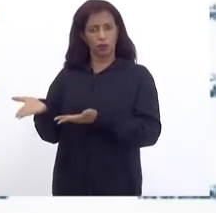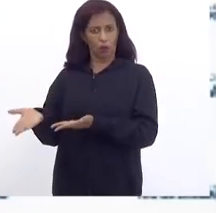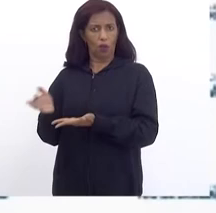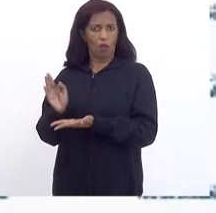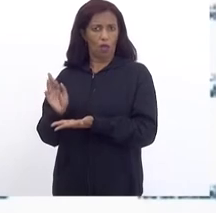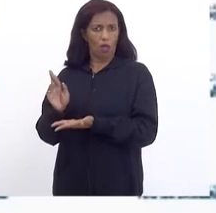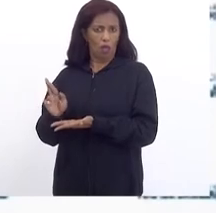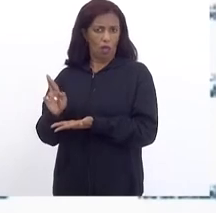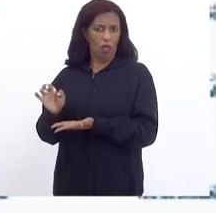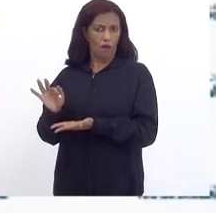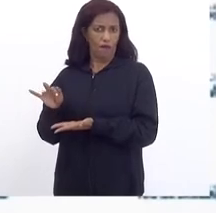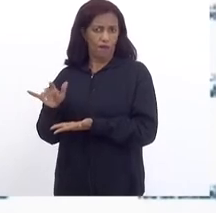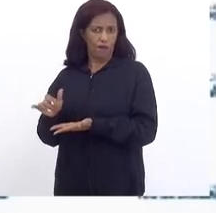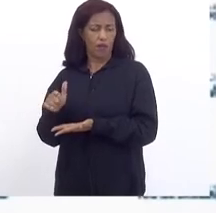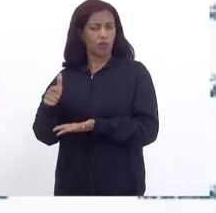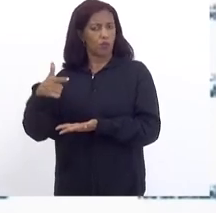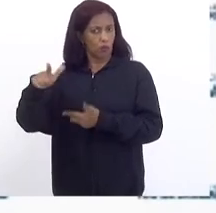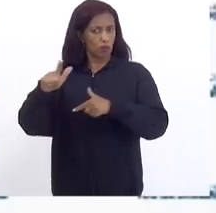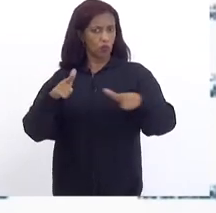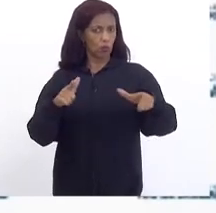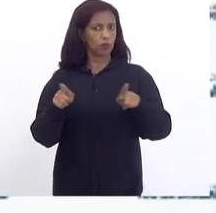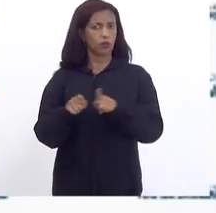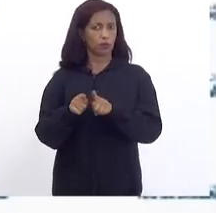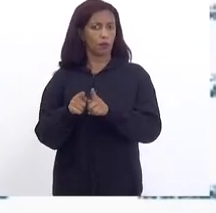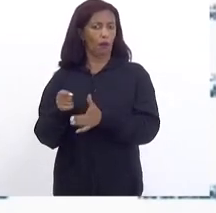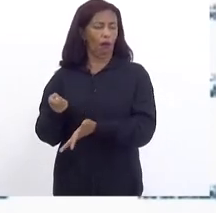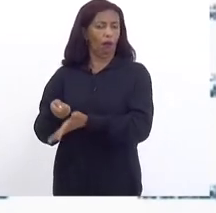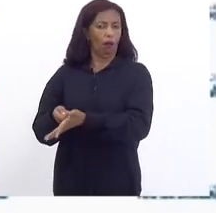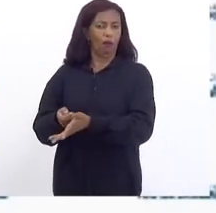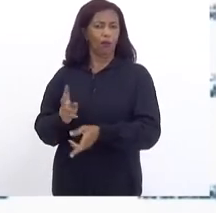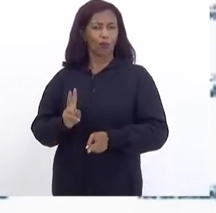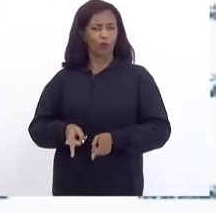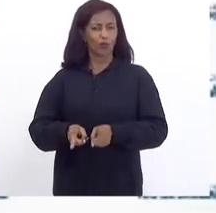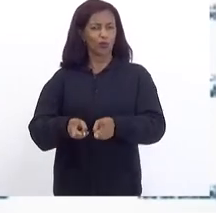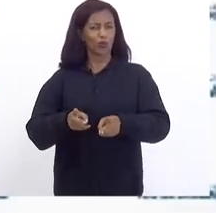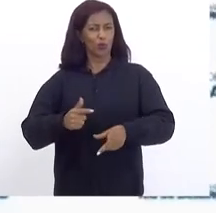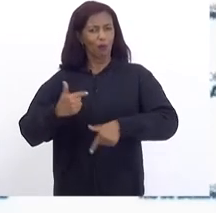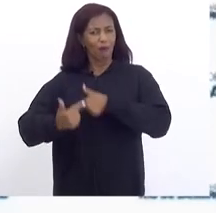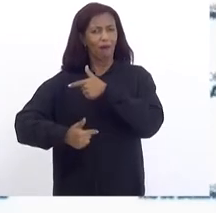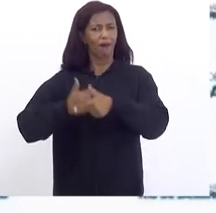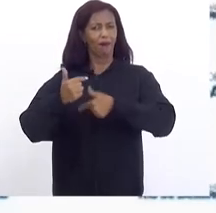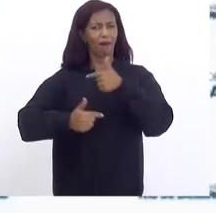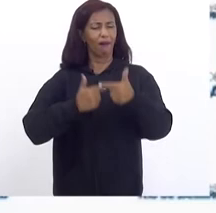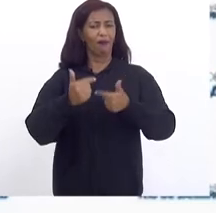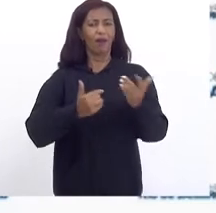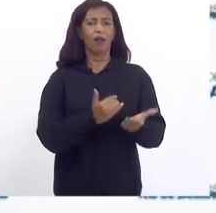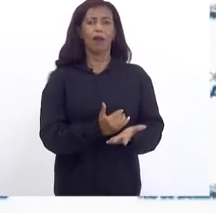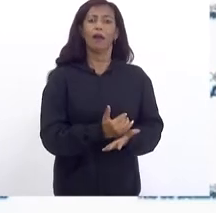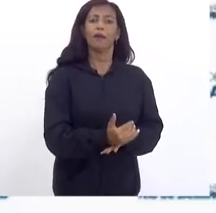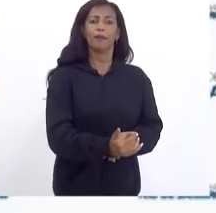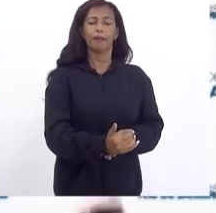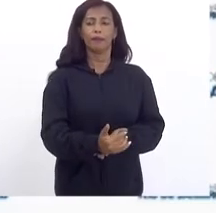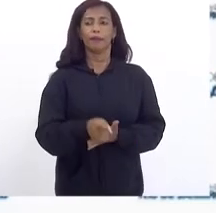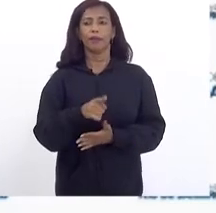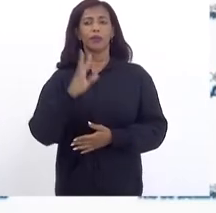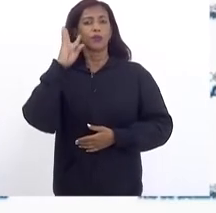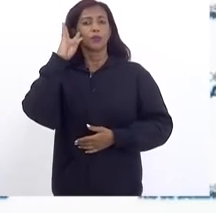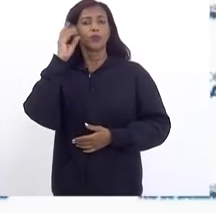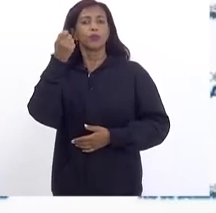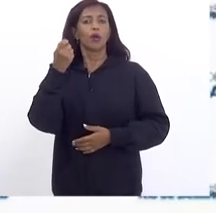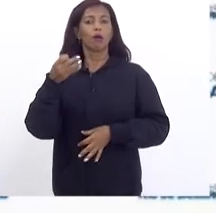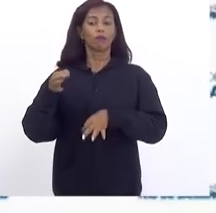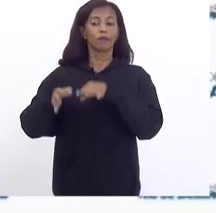Empresas também Acabam Garantindo A sua continuidade A partir De Decisões